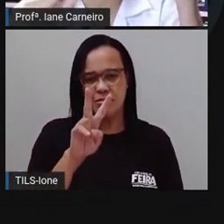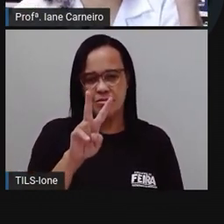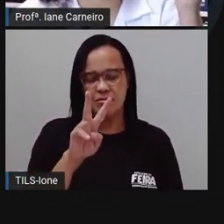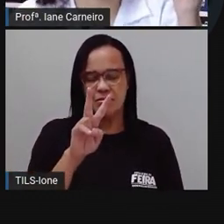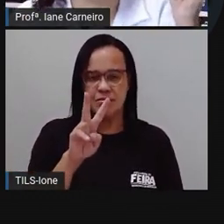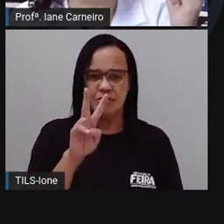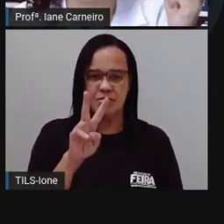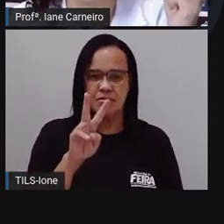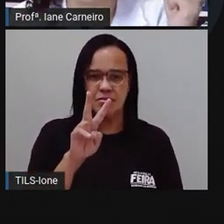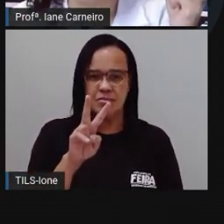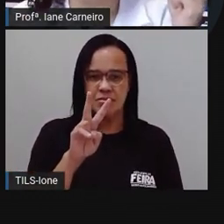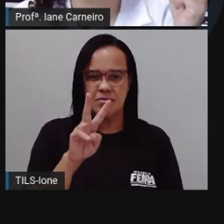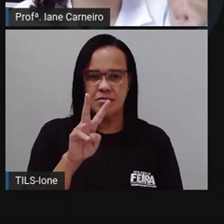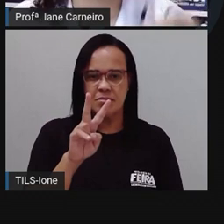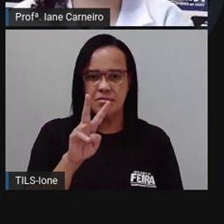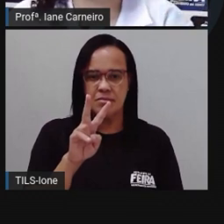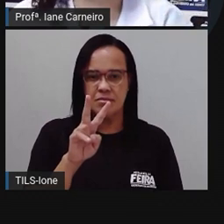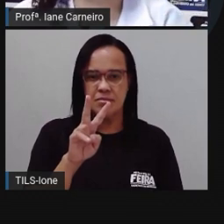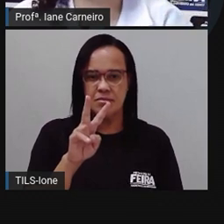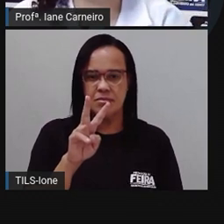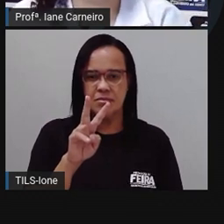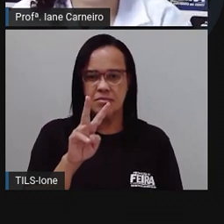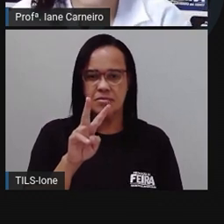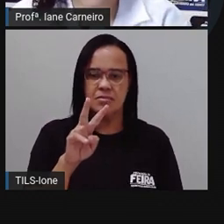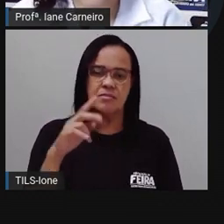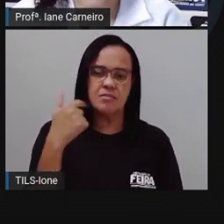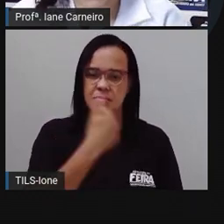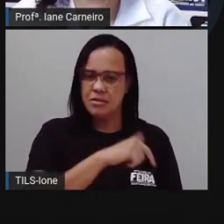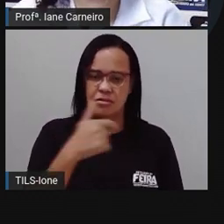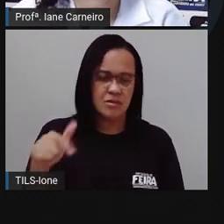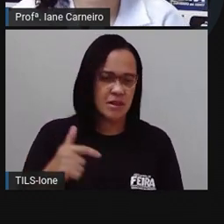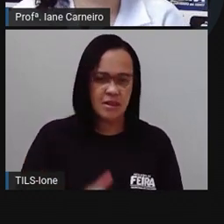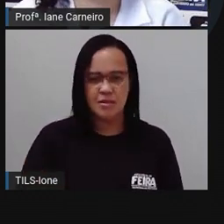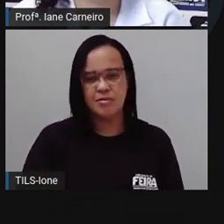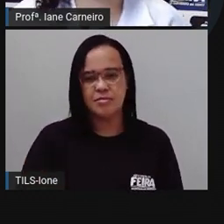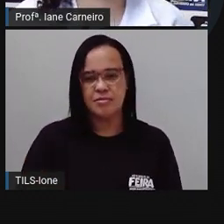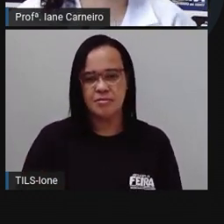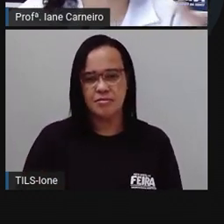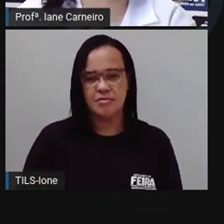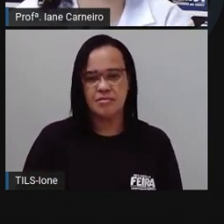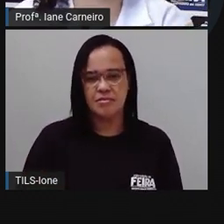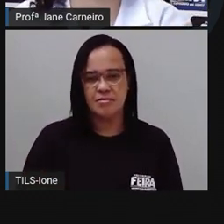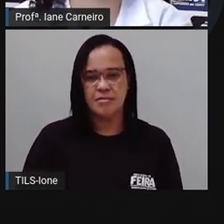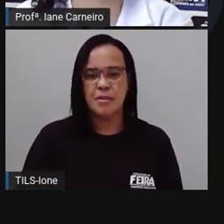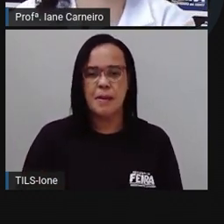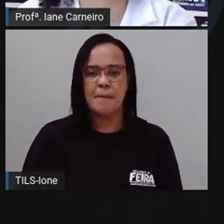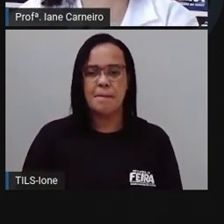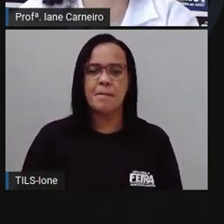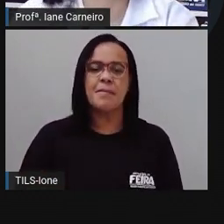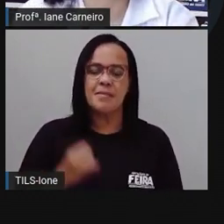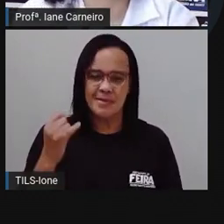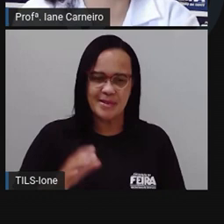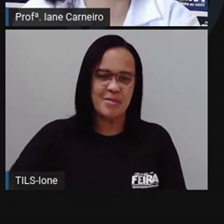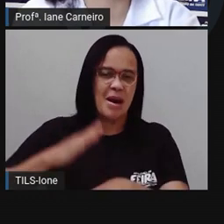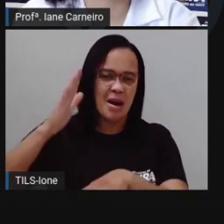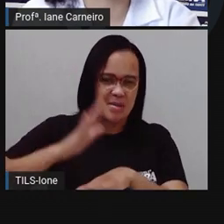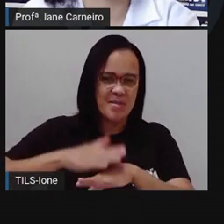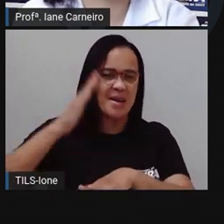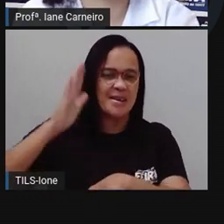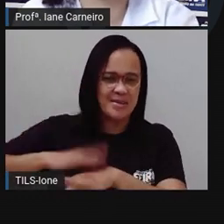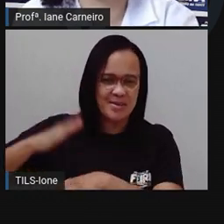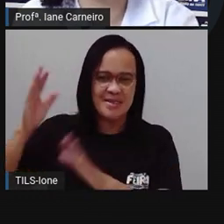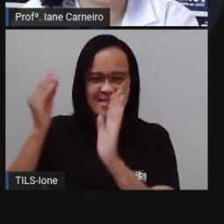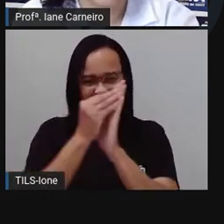animais que nós vimos lá? Também não tem a letra V. Eita, que se tivesse mais coisas aqui pra colocar no boneco, a gente ia